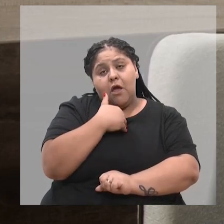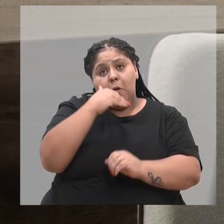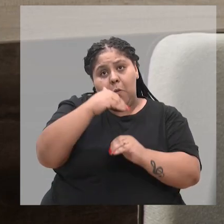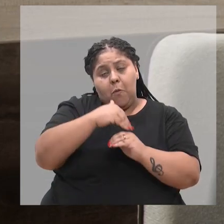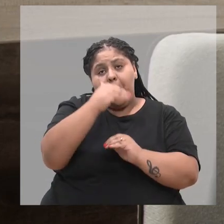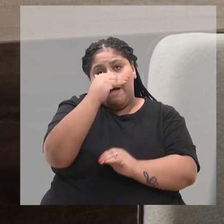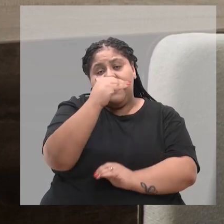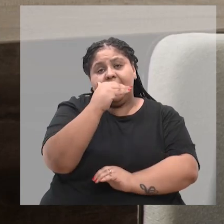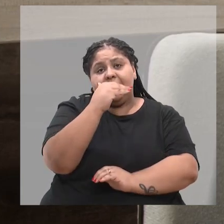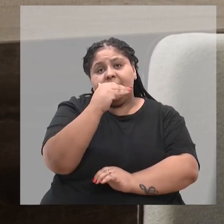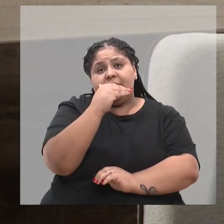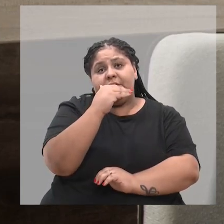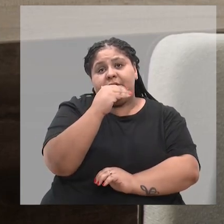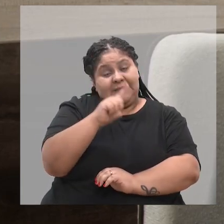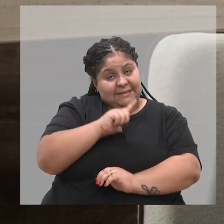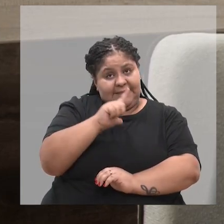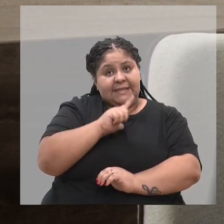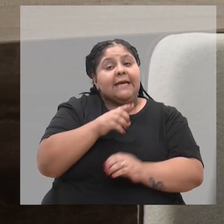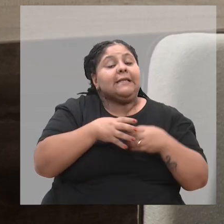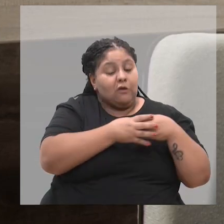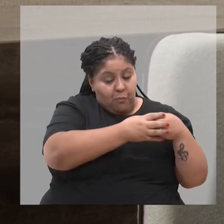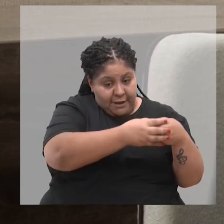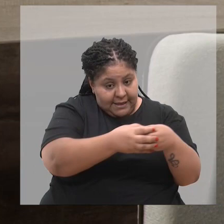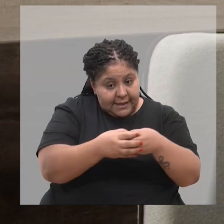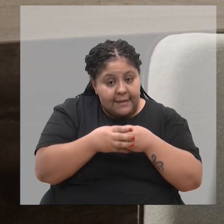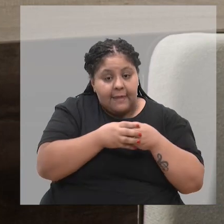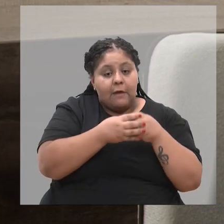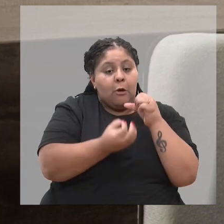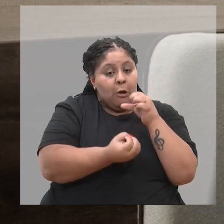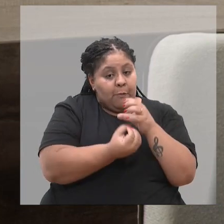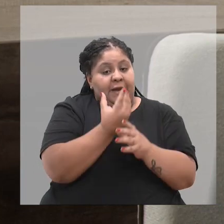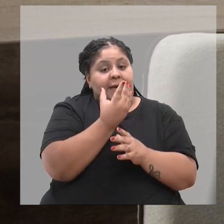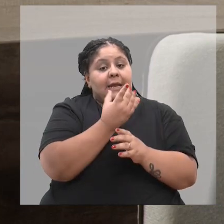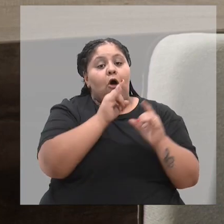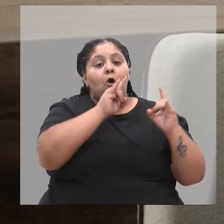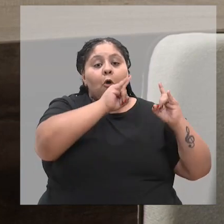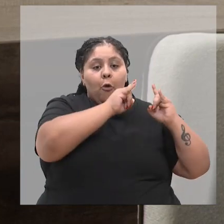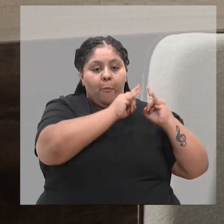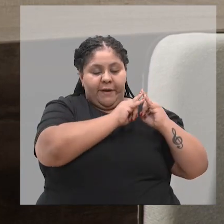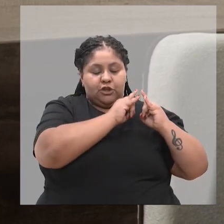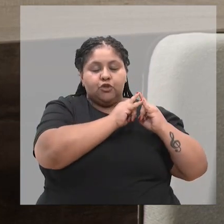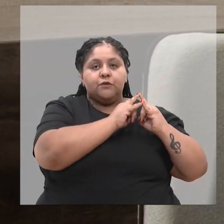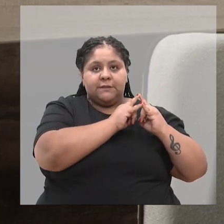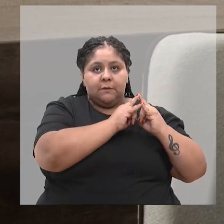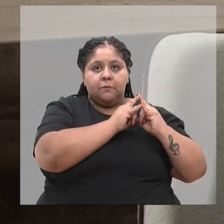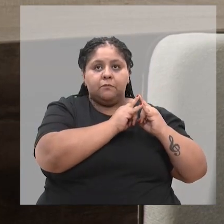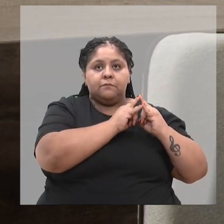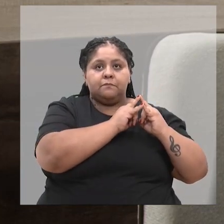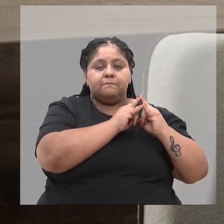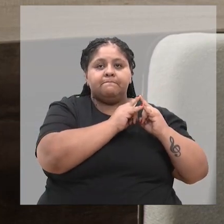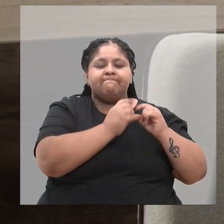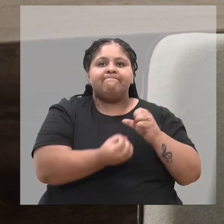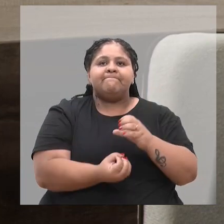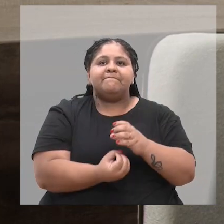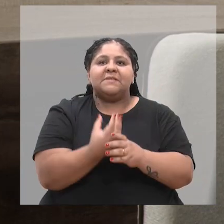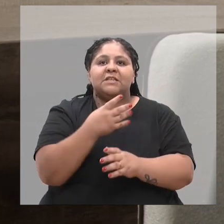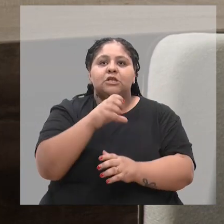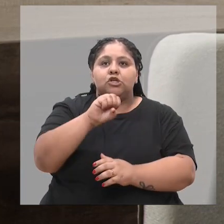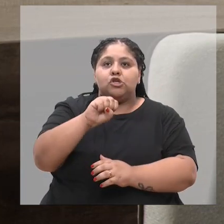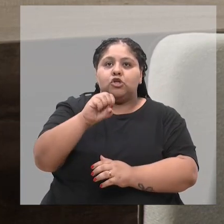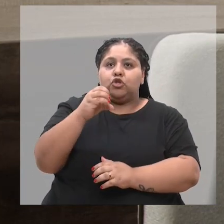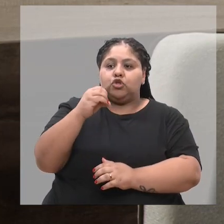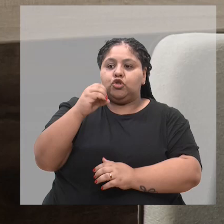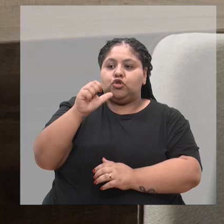mais, porque tem que ter uma equipe, né? Para ter uma... E fundamos a